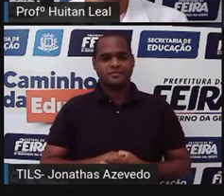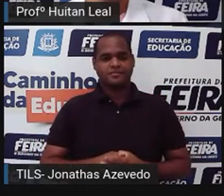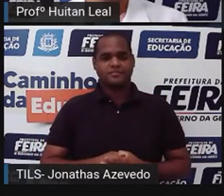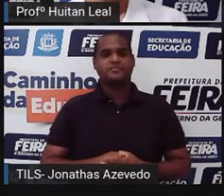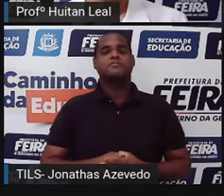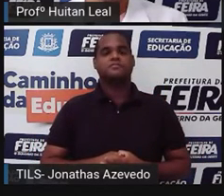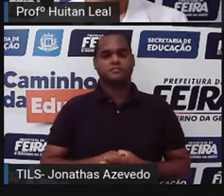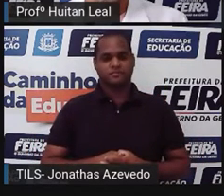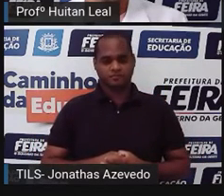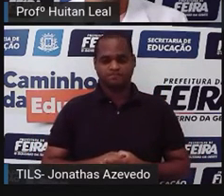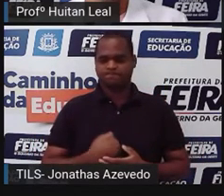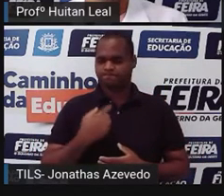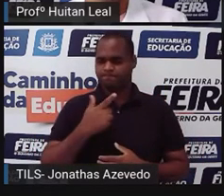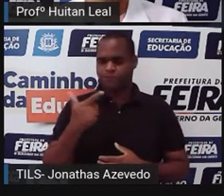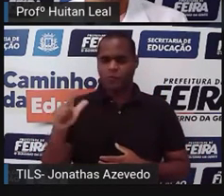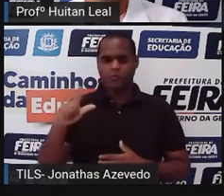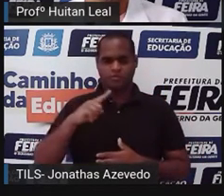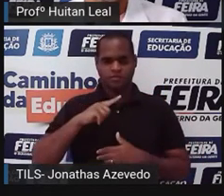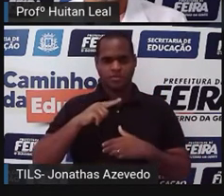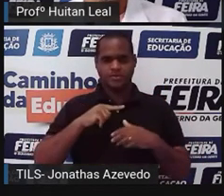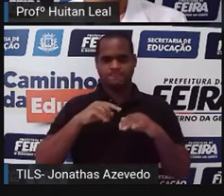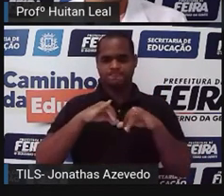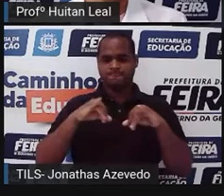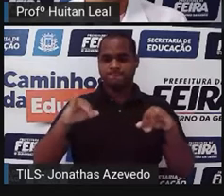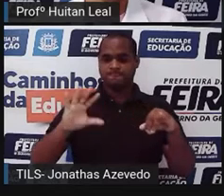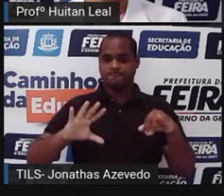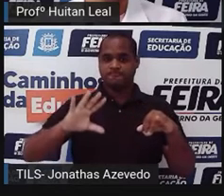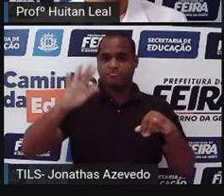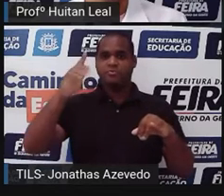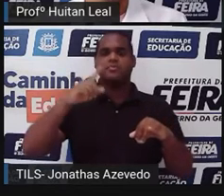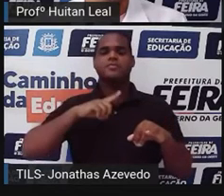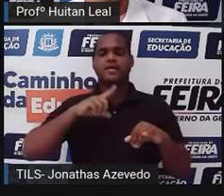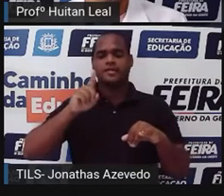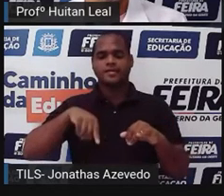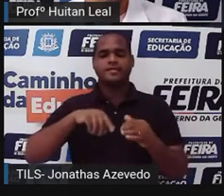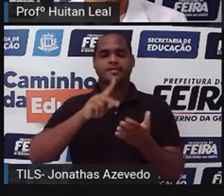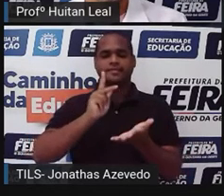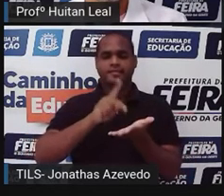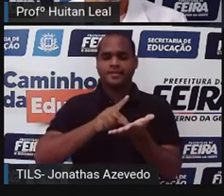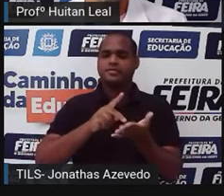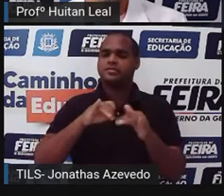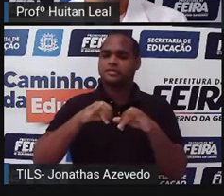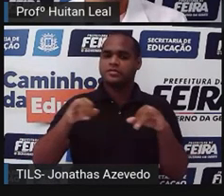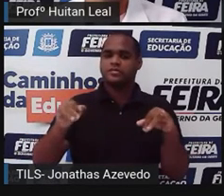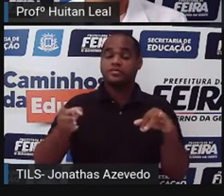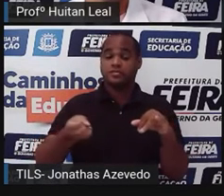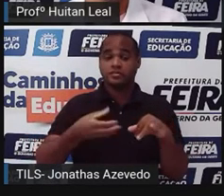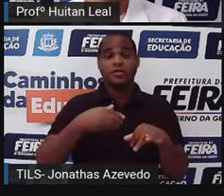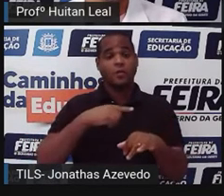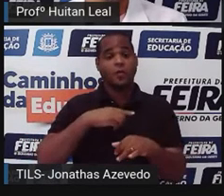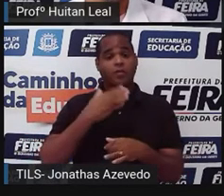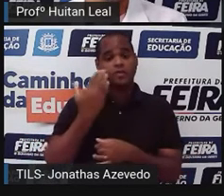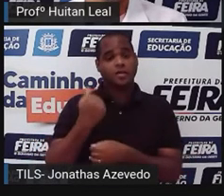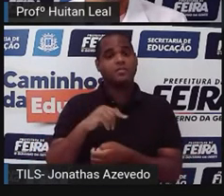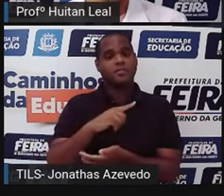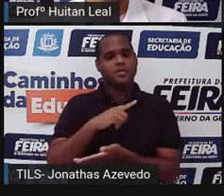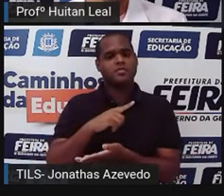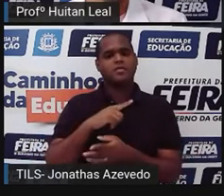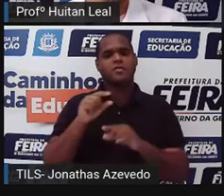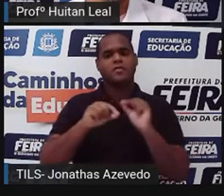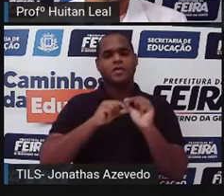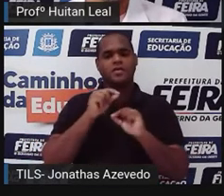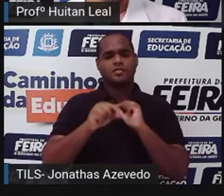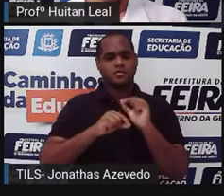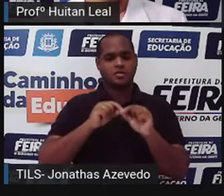Qual é evento que deflagra a notícia, ou seja, que dá origem à notícia? A gente já sabe que o que dá origem a uma notícia